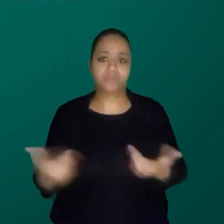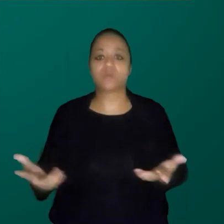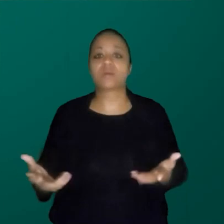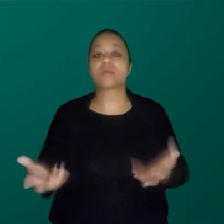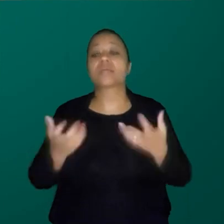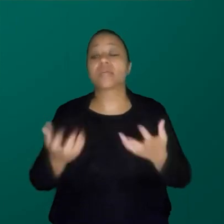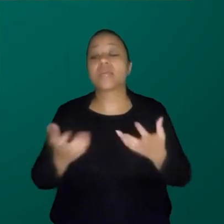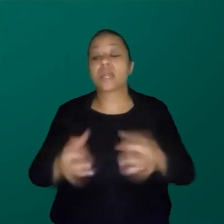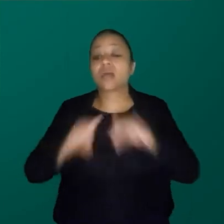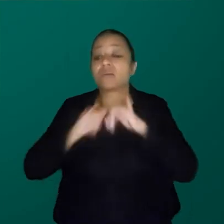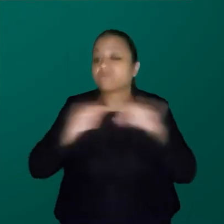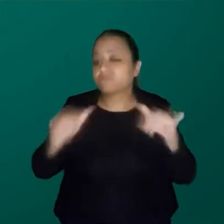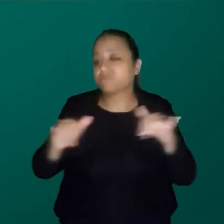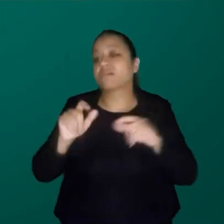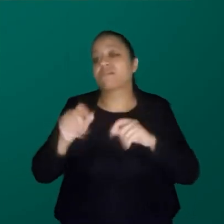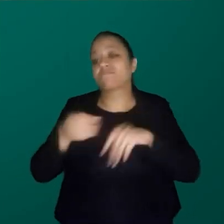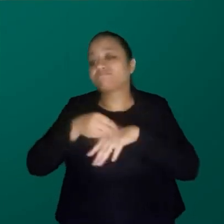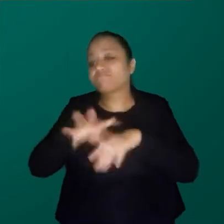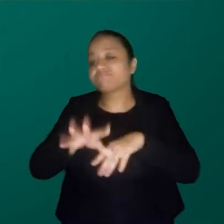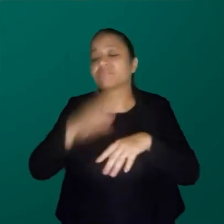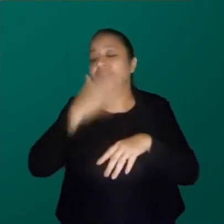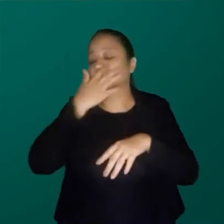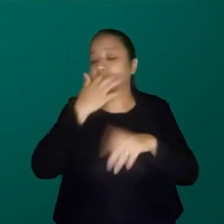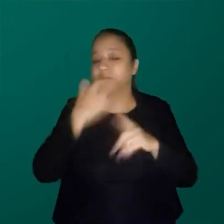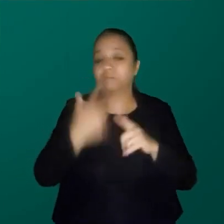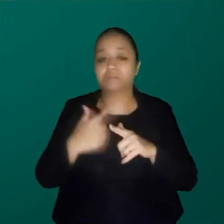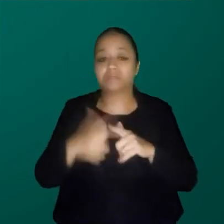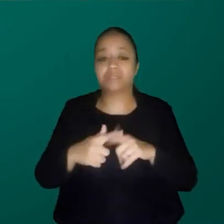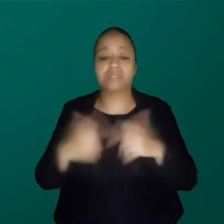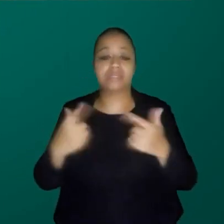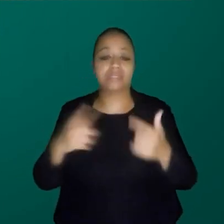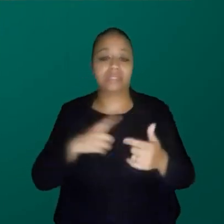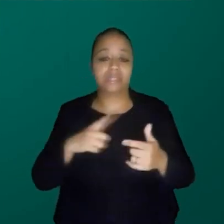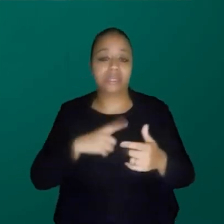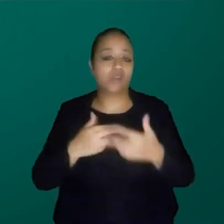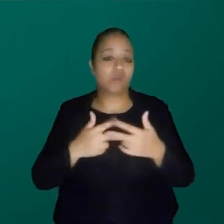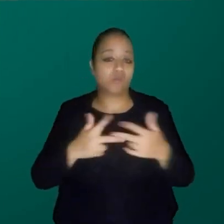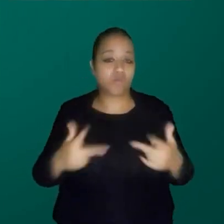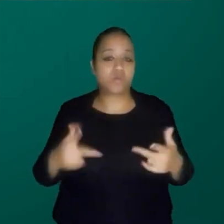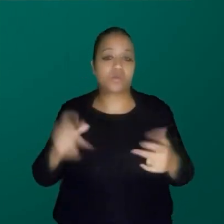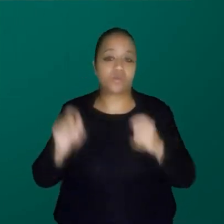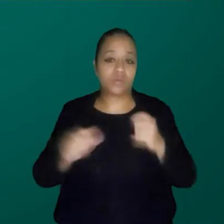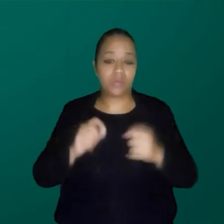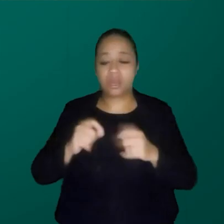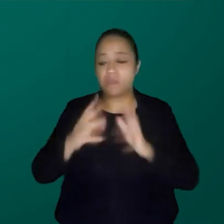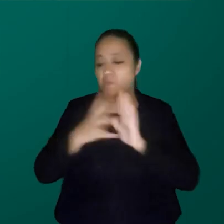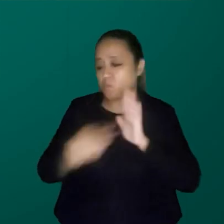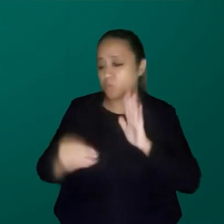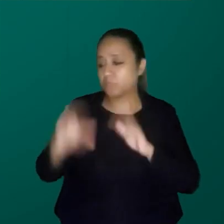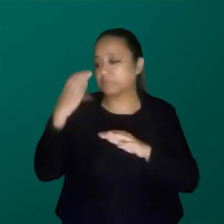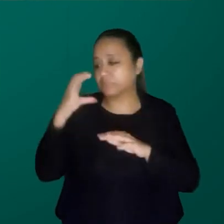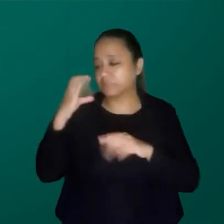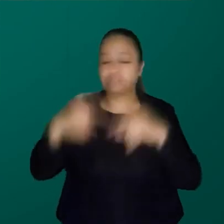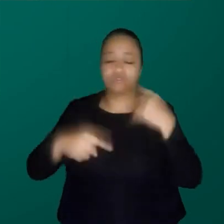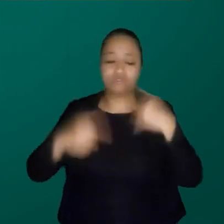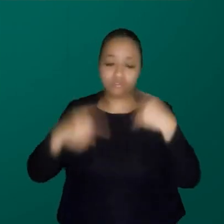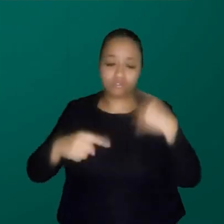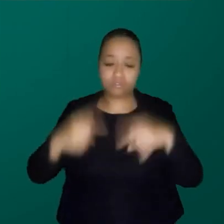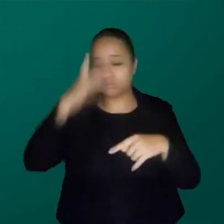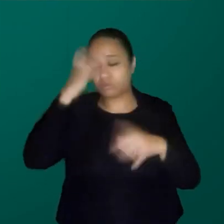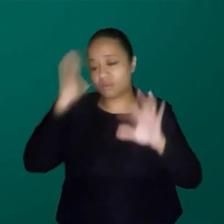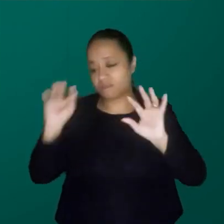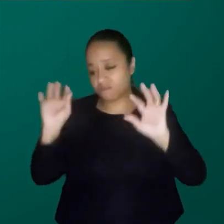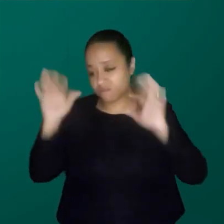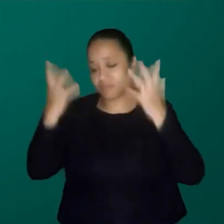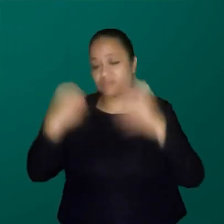quero deixar isso assim, não vou fechar. Tem uma questão também em relação a isso ao modelo de ciência, mas eu acho que é uma discussão que quem está nesse evento também